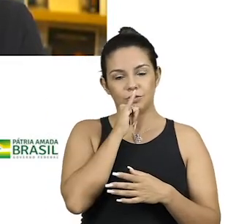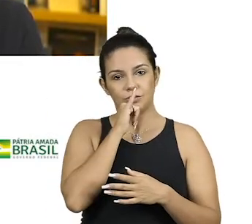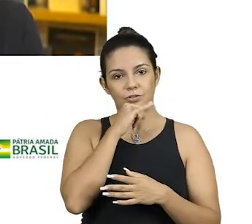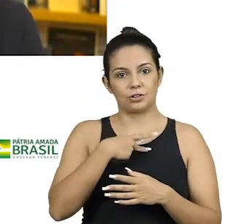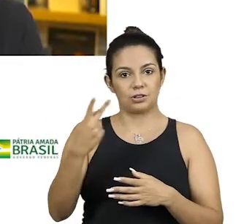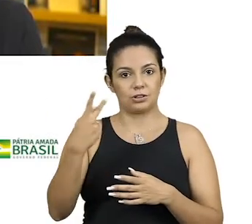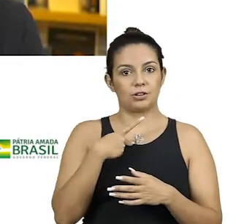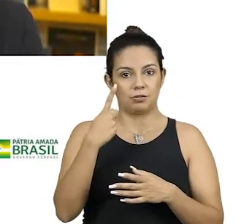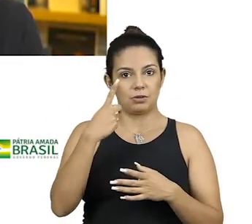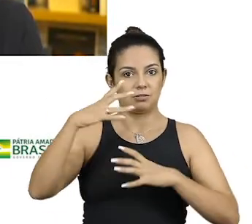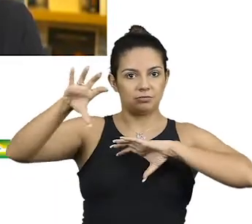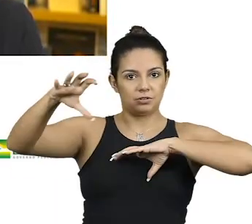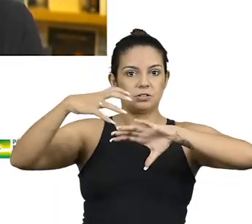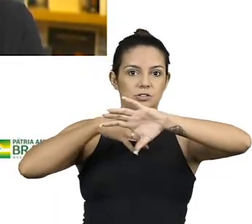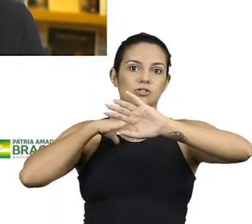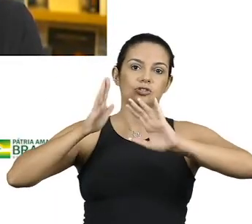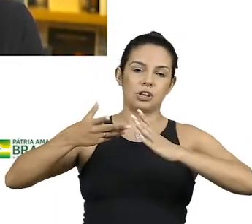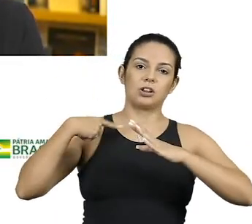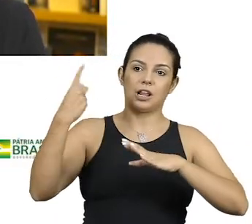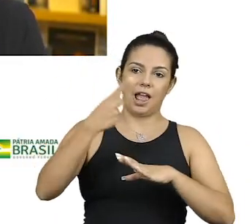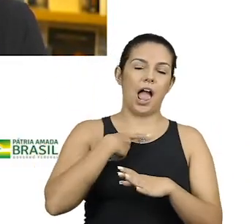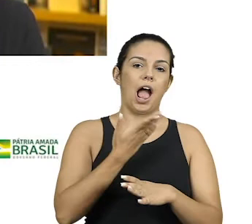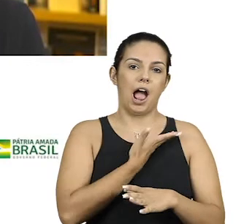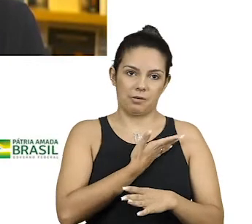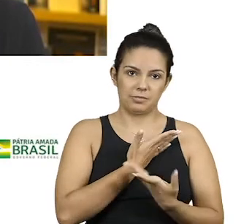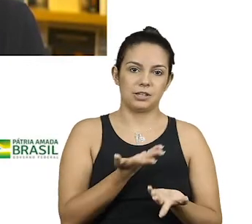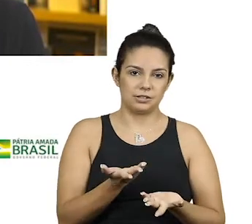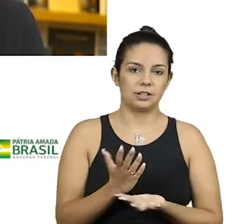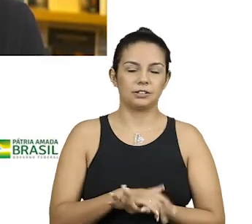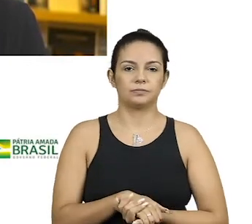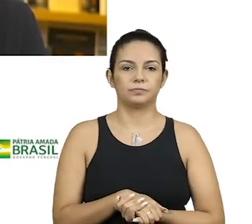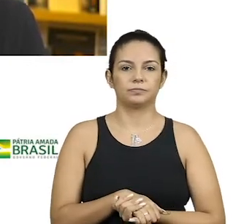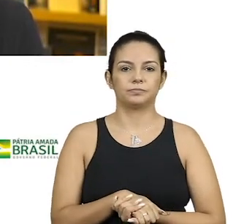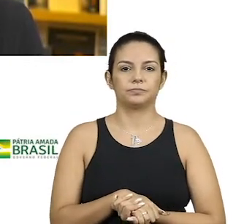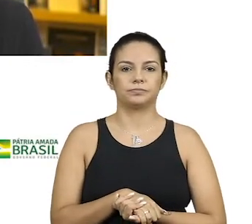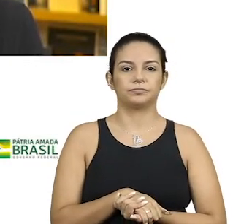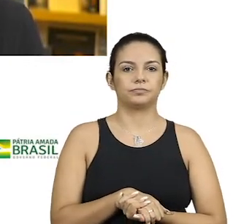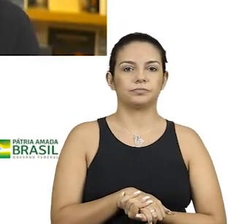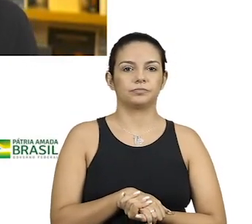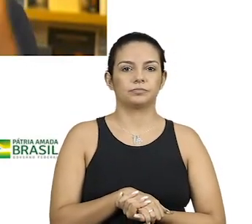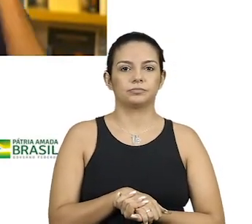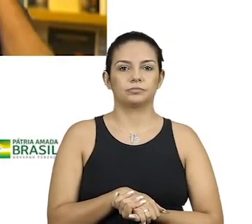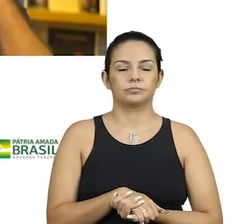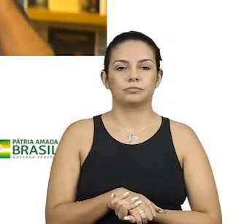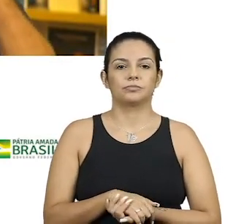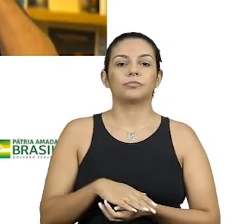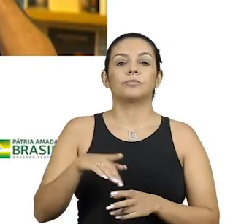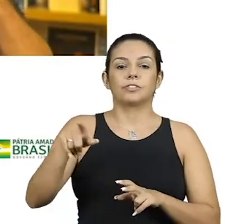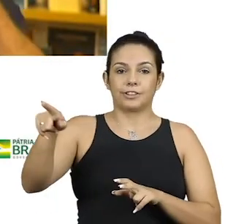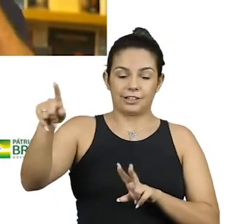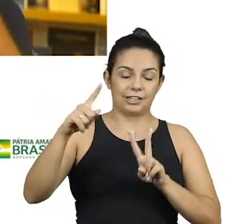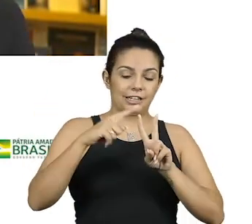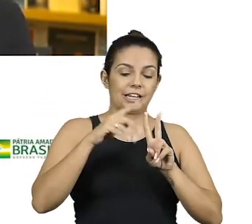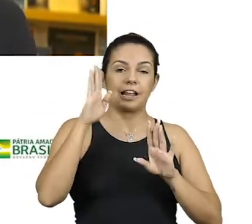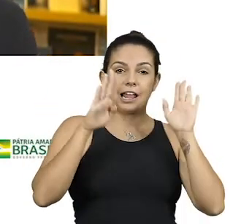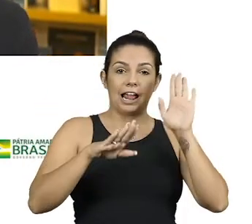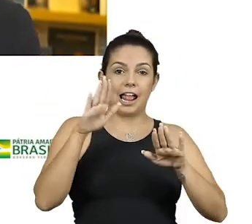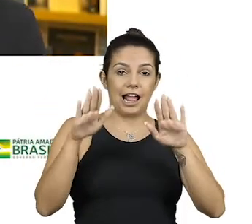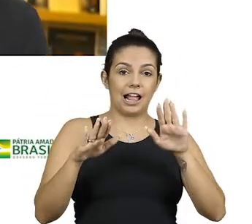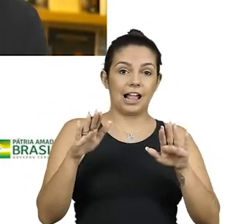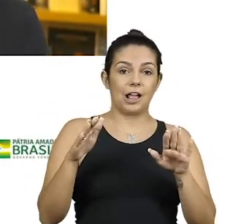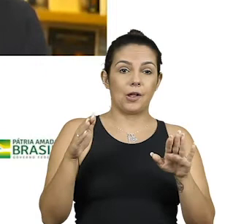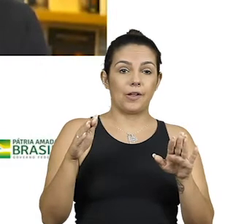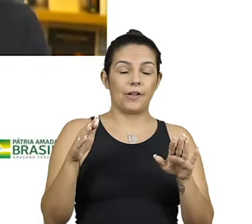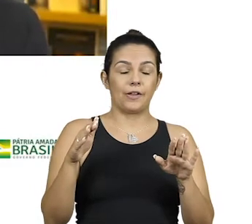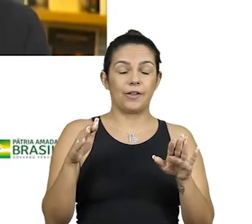provocada pela nossa amizade anterior. Às vezes, quase sempre, isso é bom.